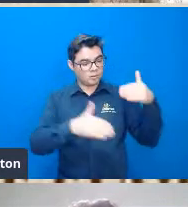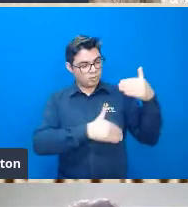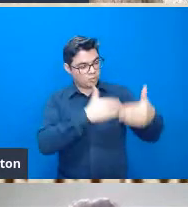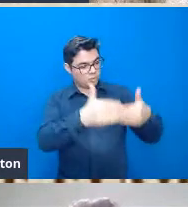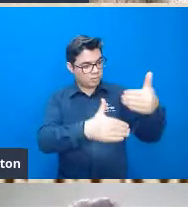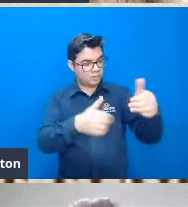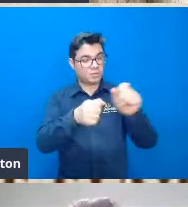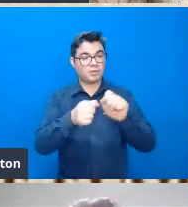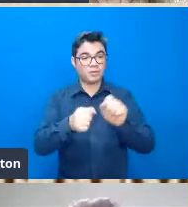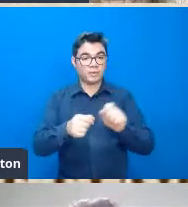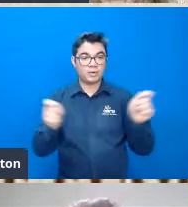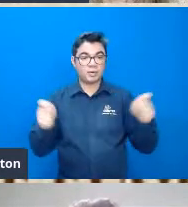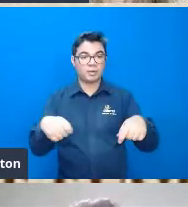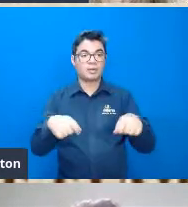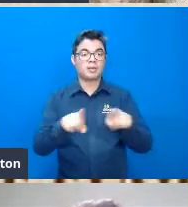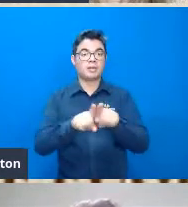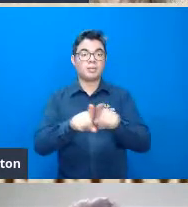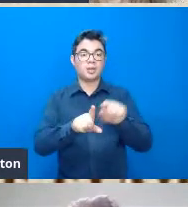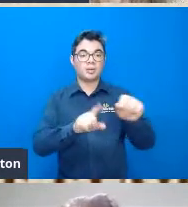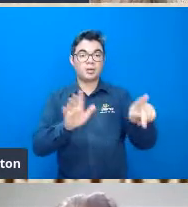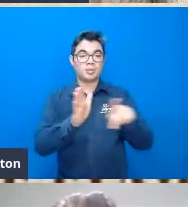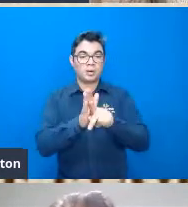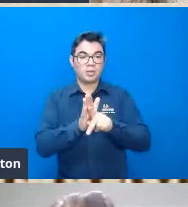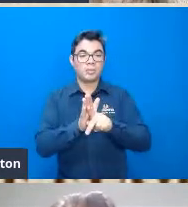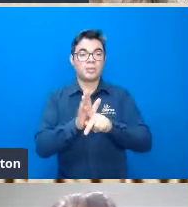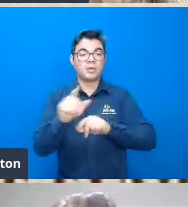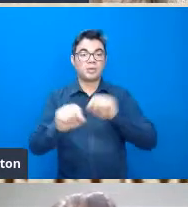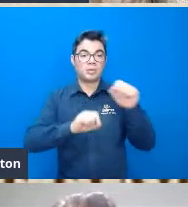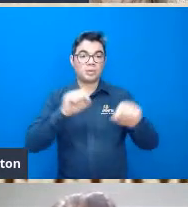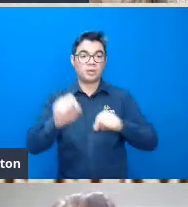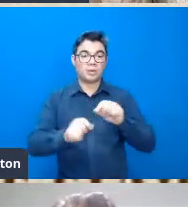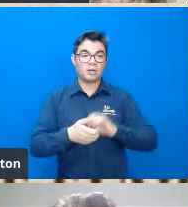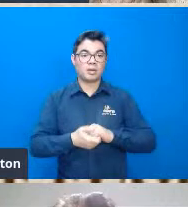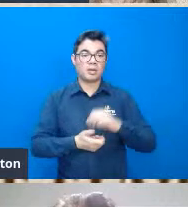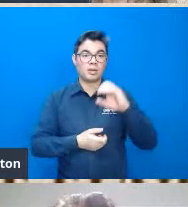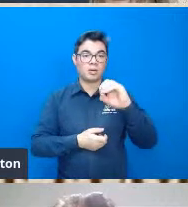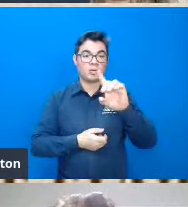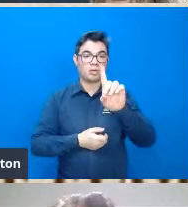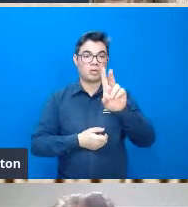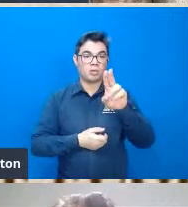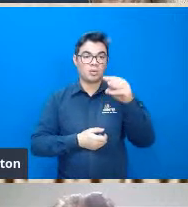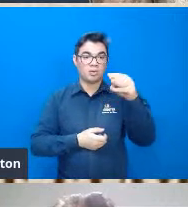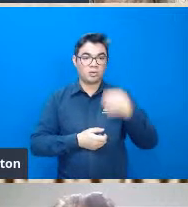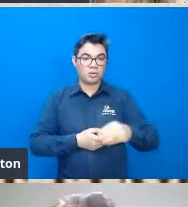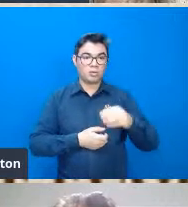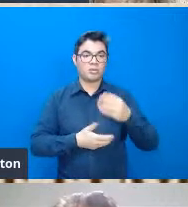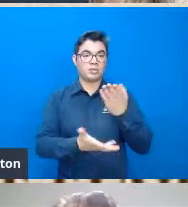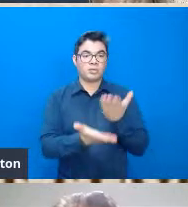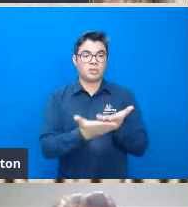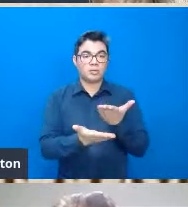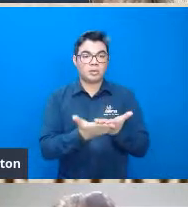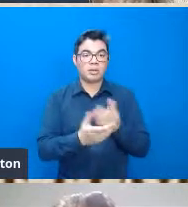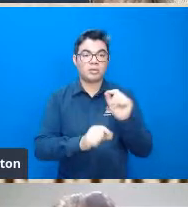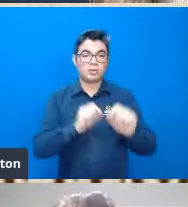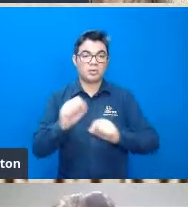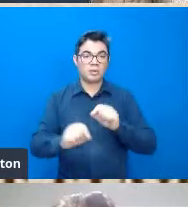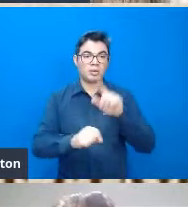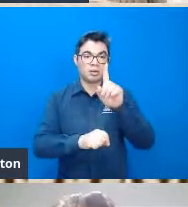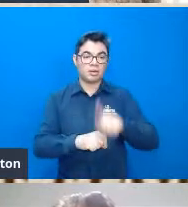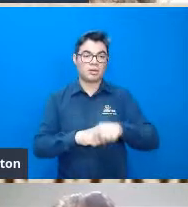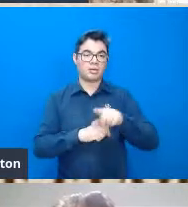sendo feitas e possibilidades a própria questão do Odum ter estudado os efeitos da